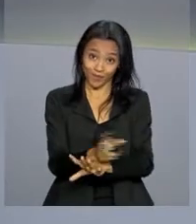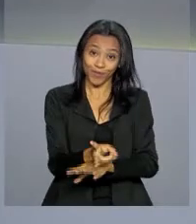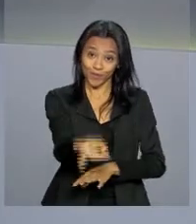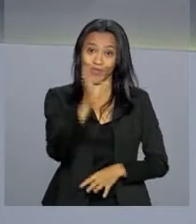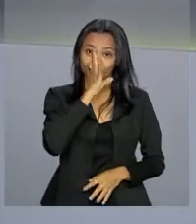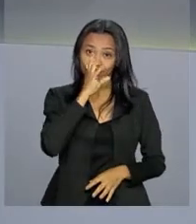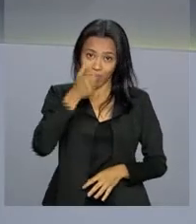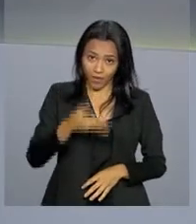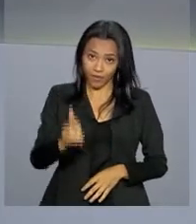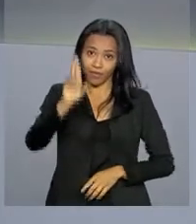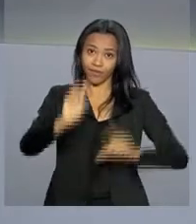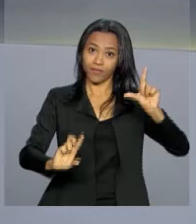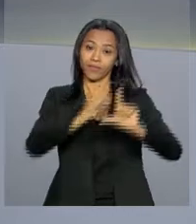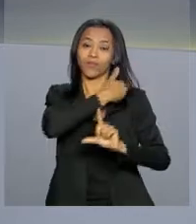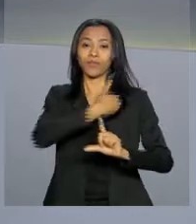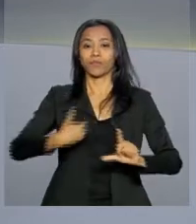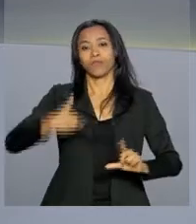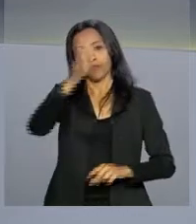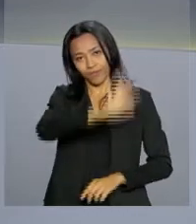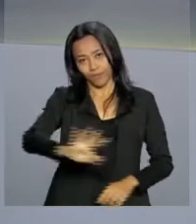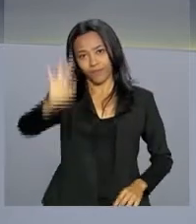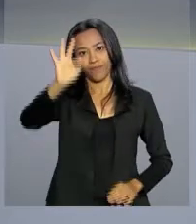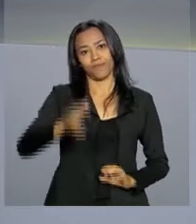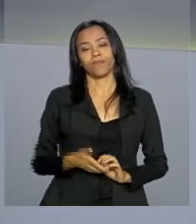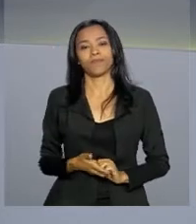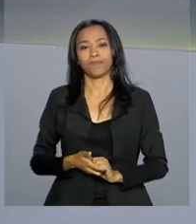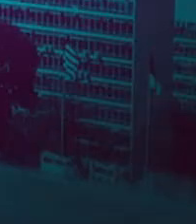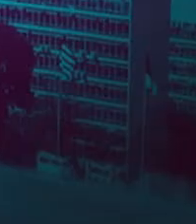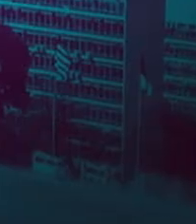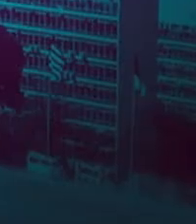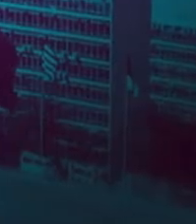Continue com a gente na NBR, a TV do Governo Federal.